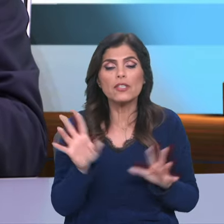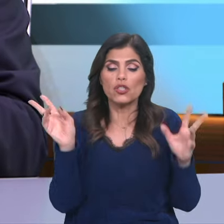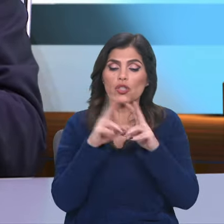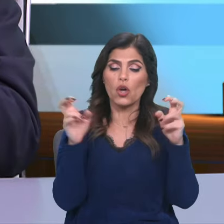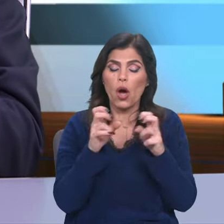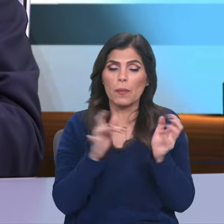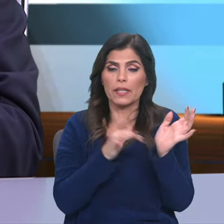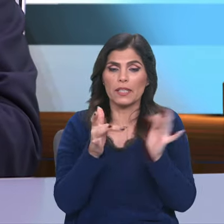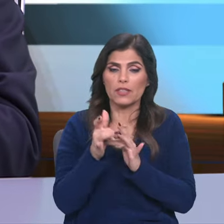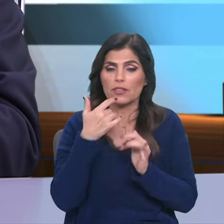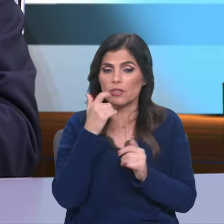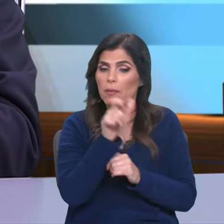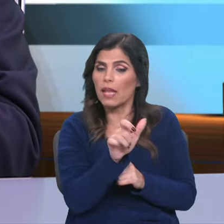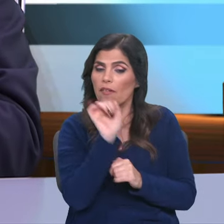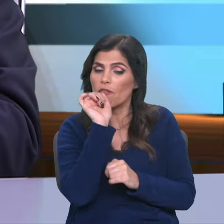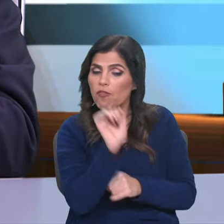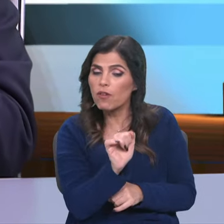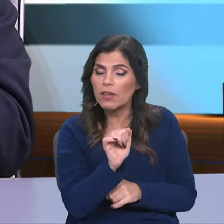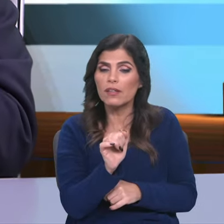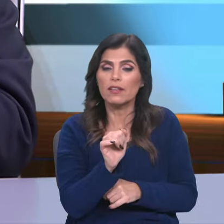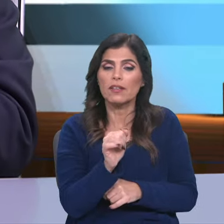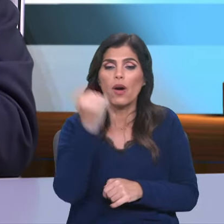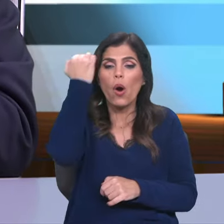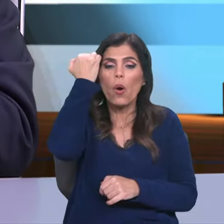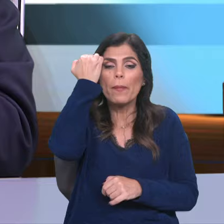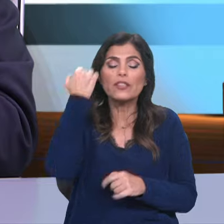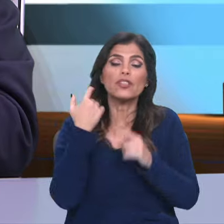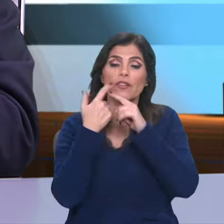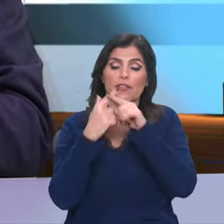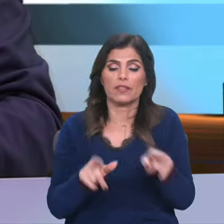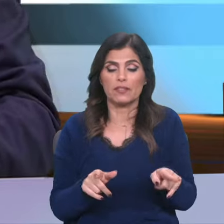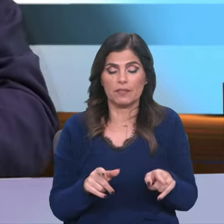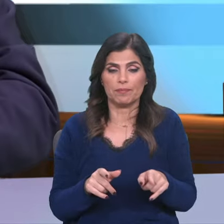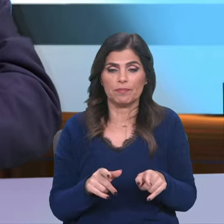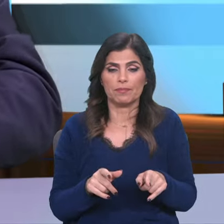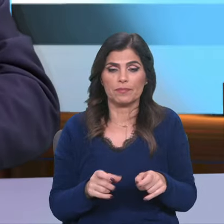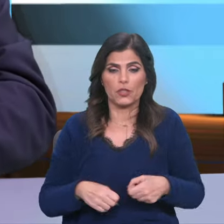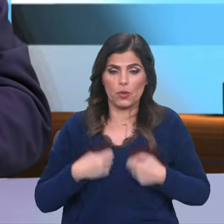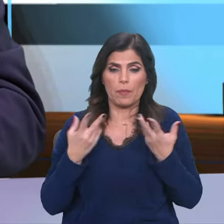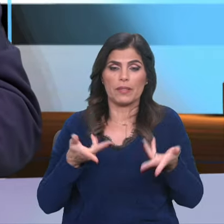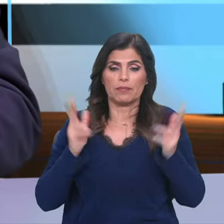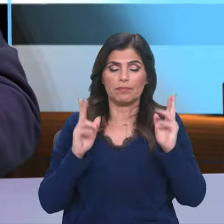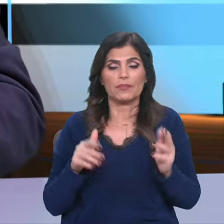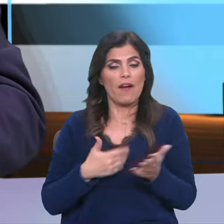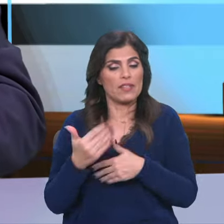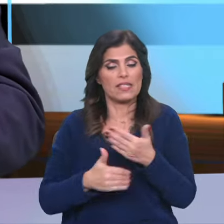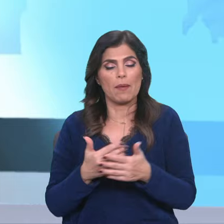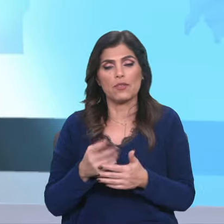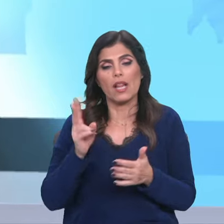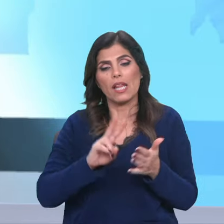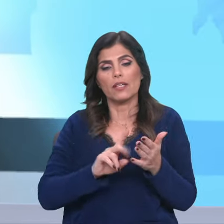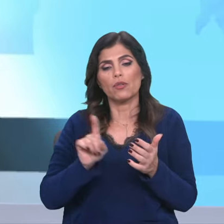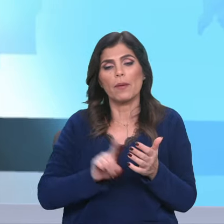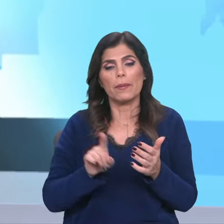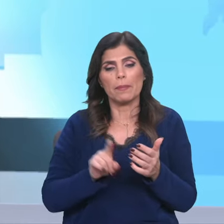Jesus e nas palavras de Jesus um mestre diferente que o liberta. Vamos avançar. Primeira leitura